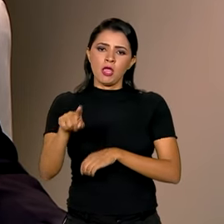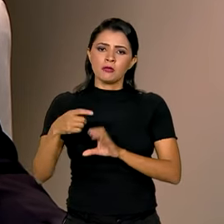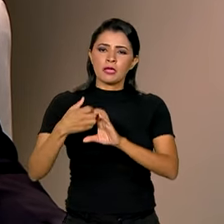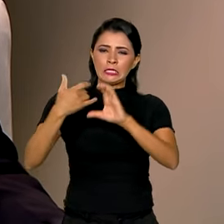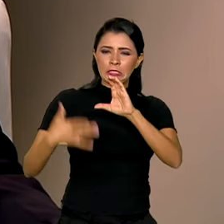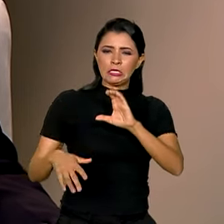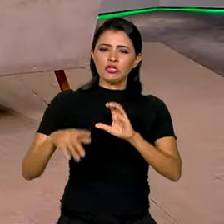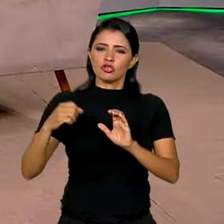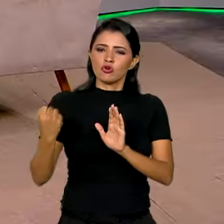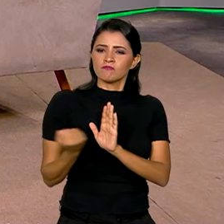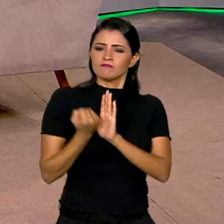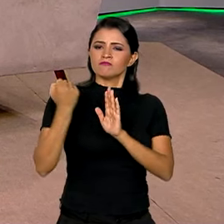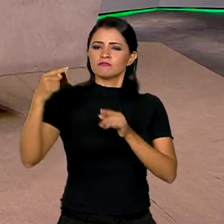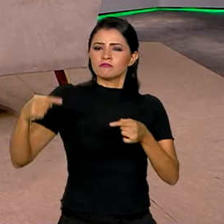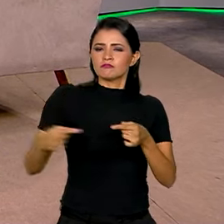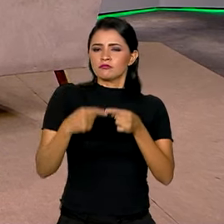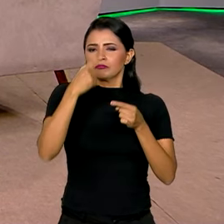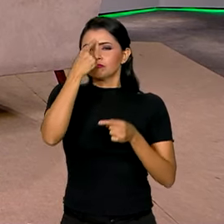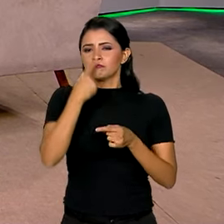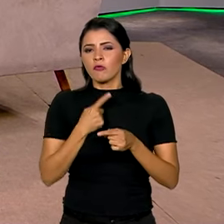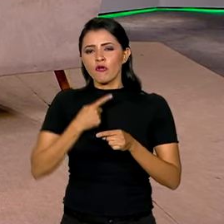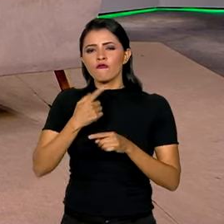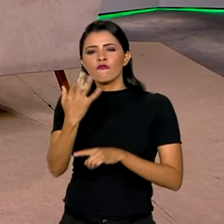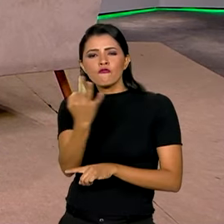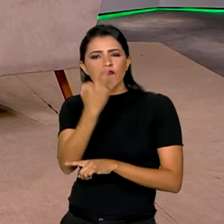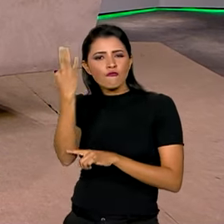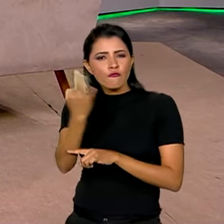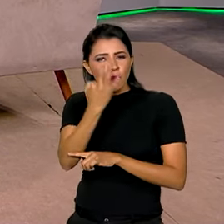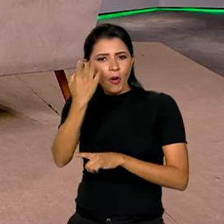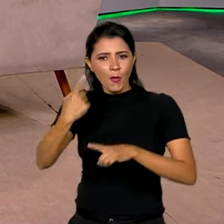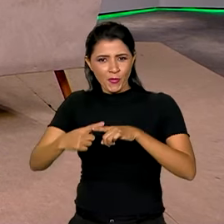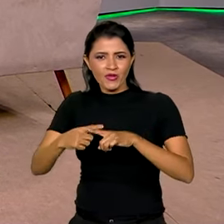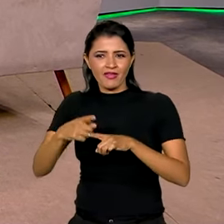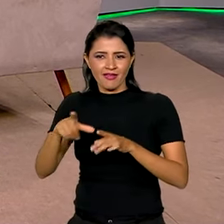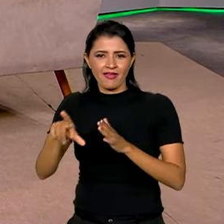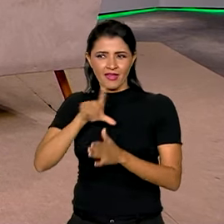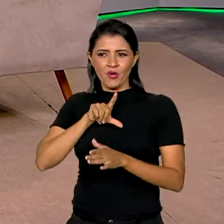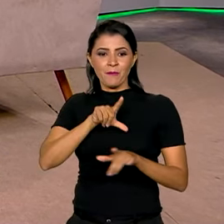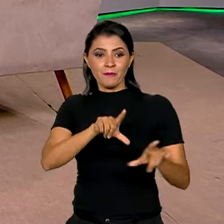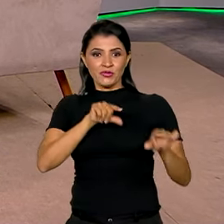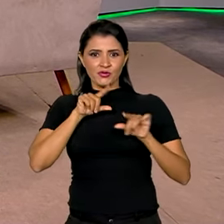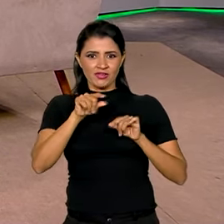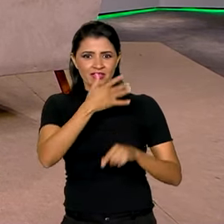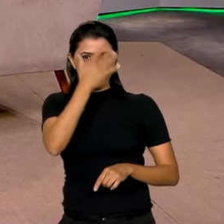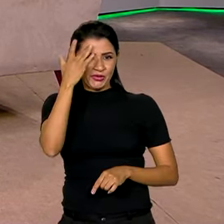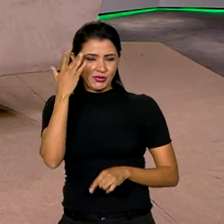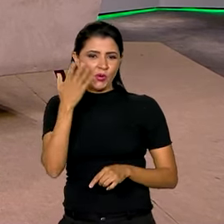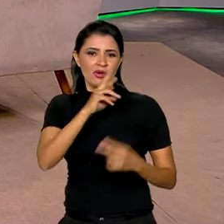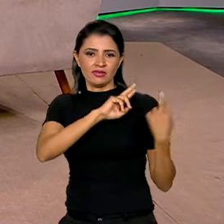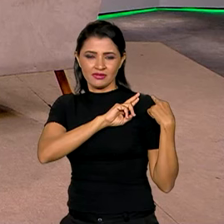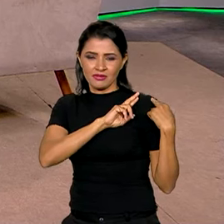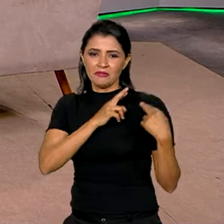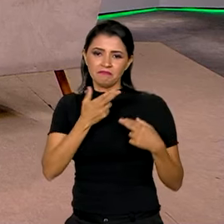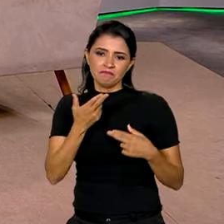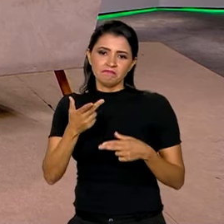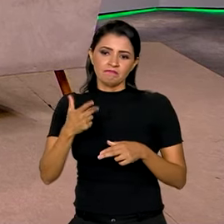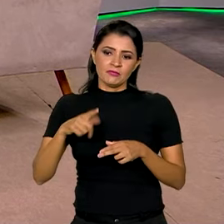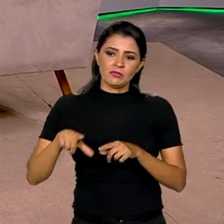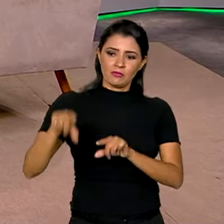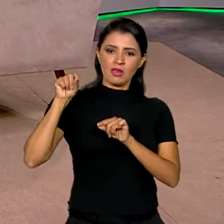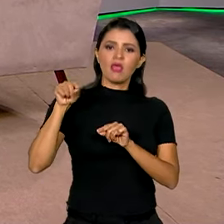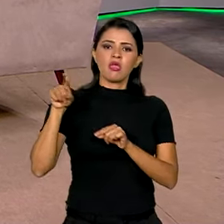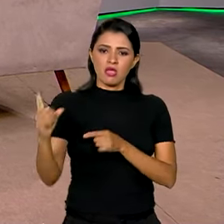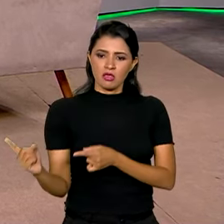porque os delegados eleitos na conferência estadual é que